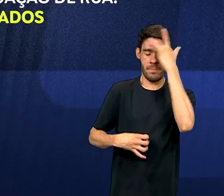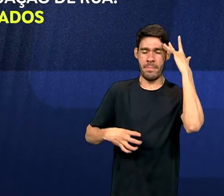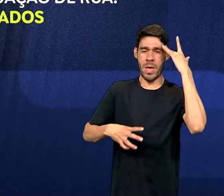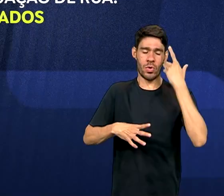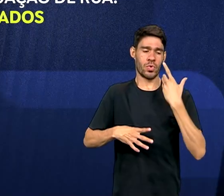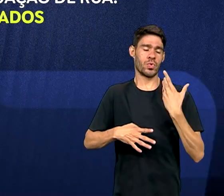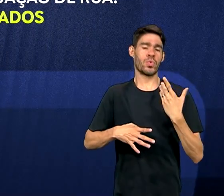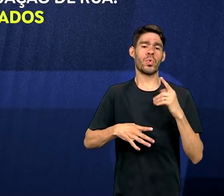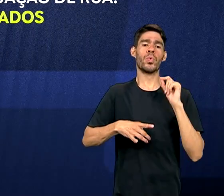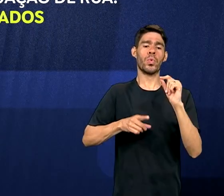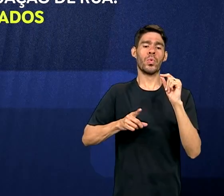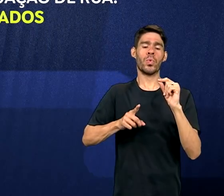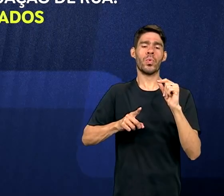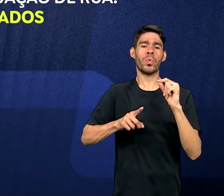pessoas em situação de rua.